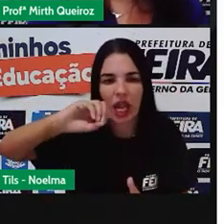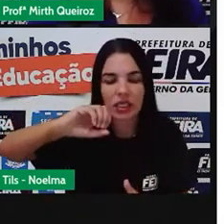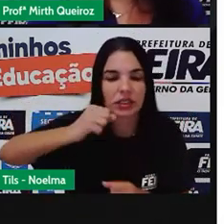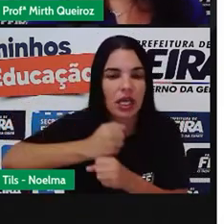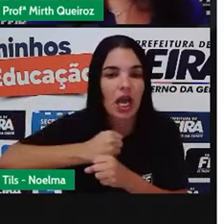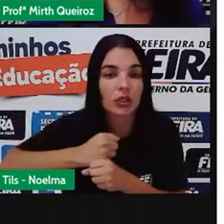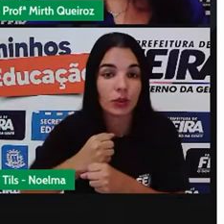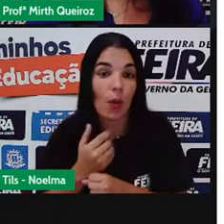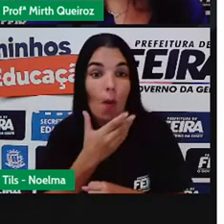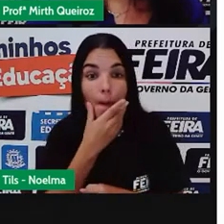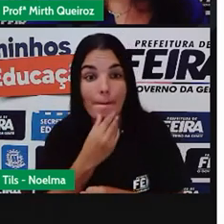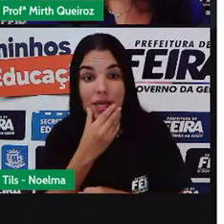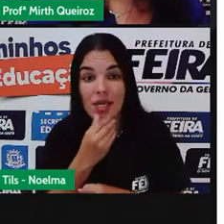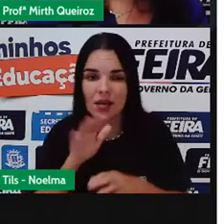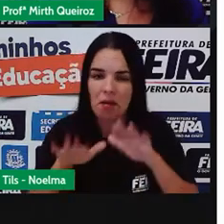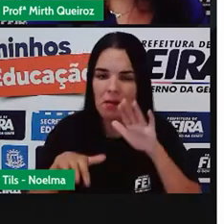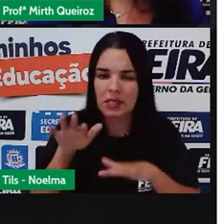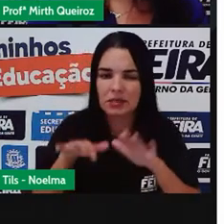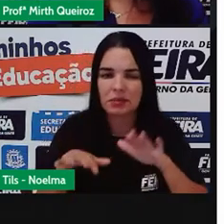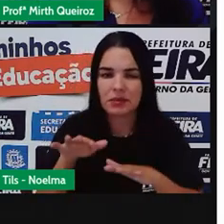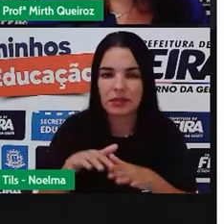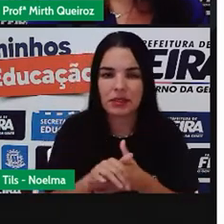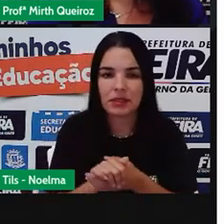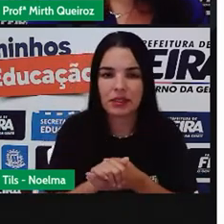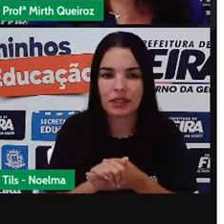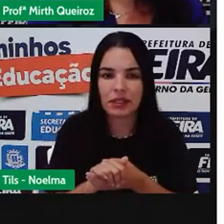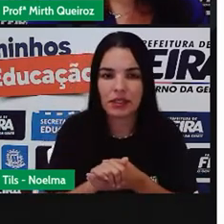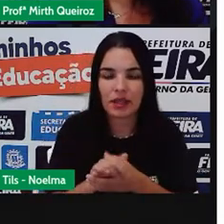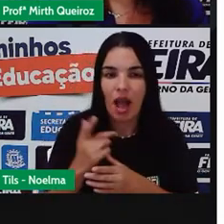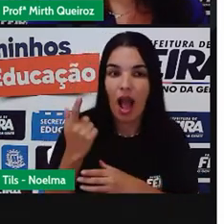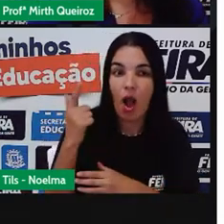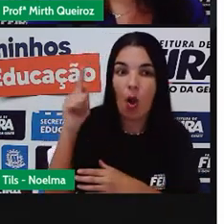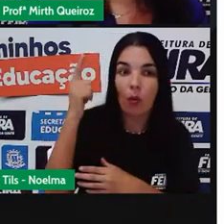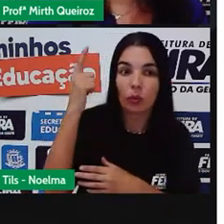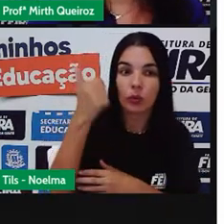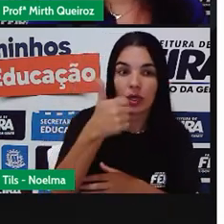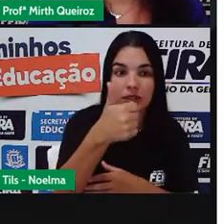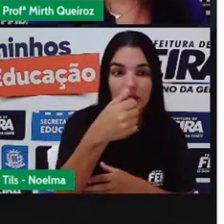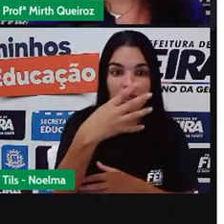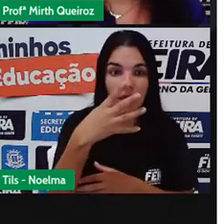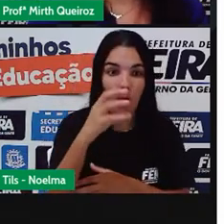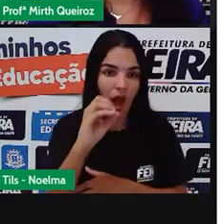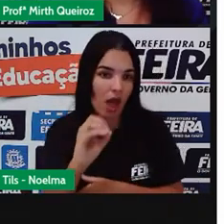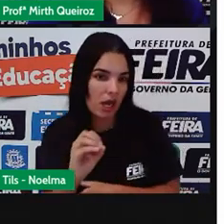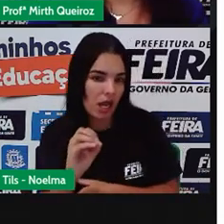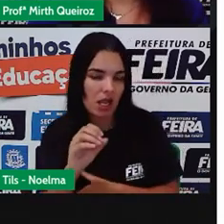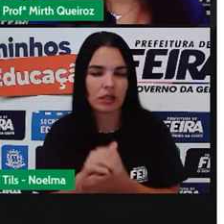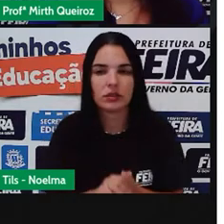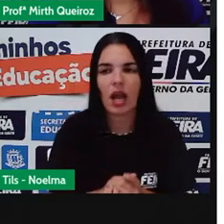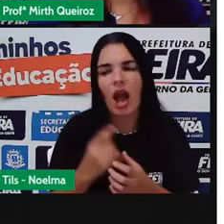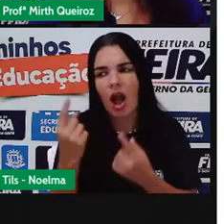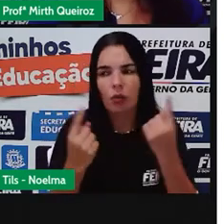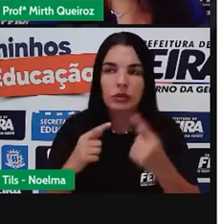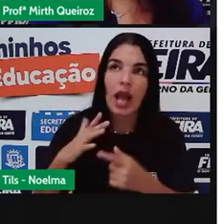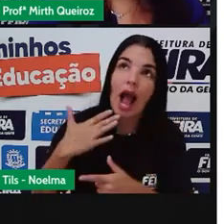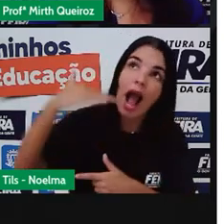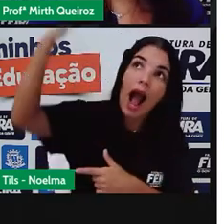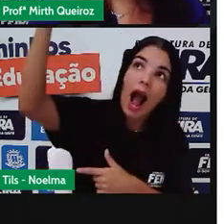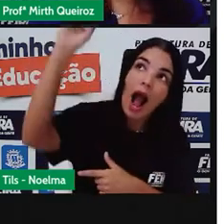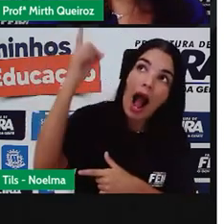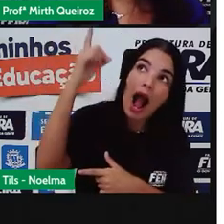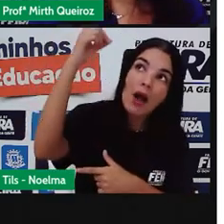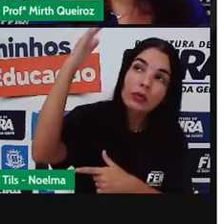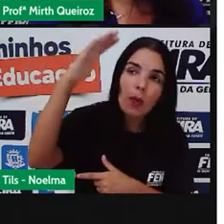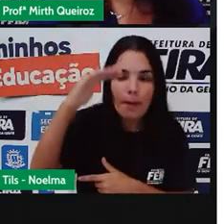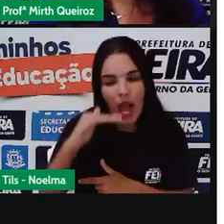menino já está mais ou menos com 140 centímetros. Outros mais baixos, outros mais altos. Porque essa